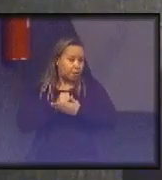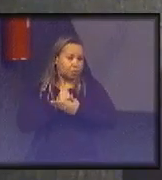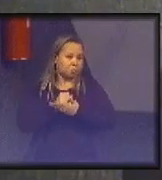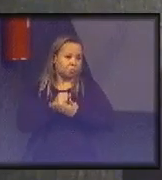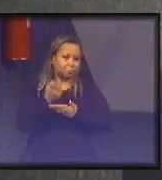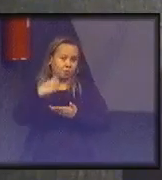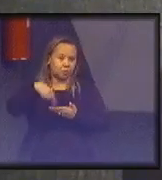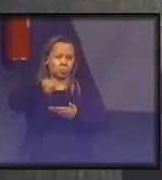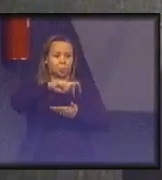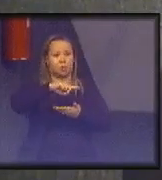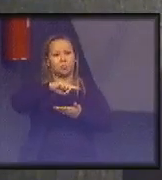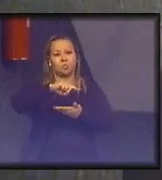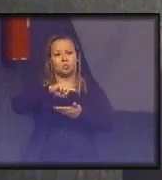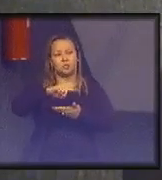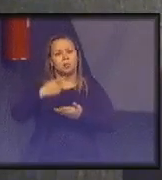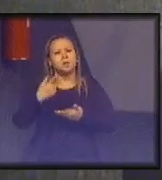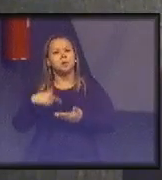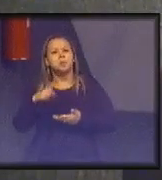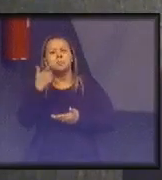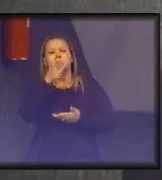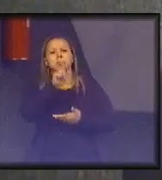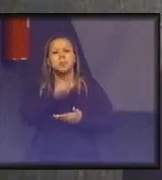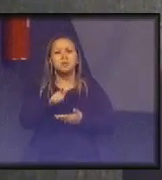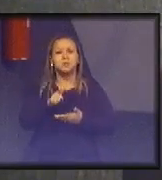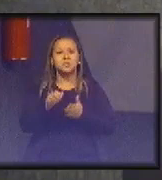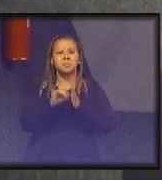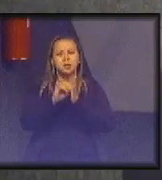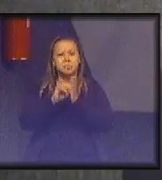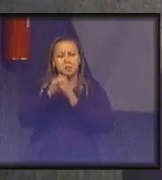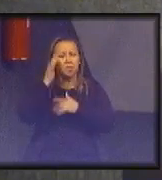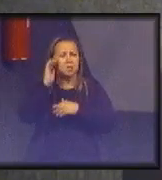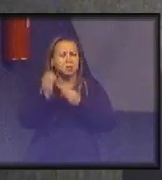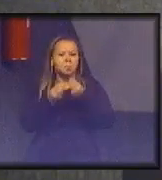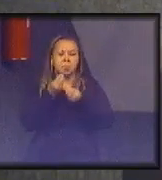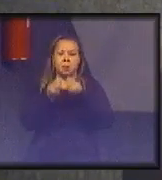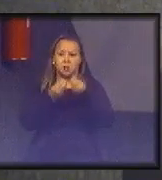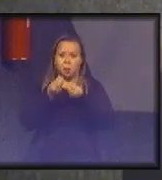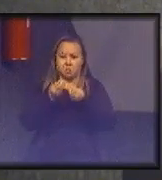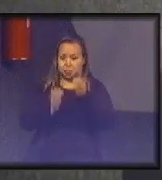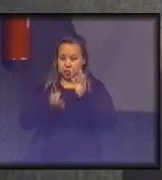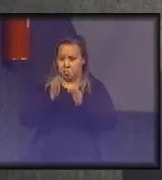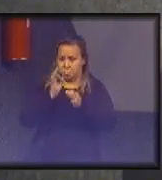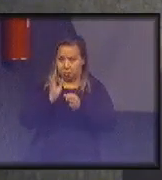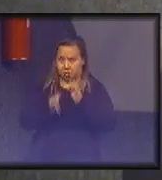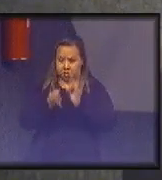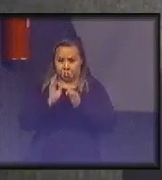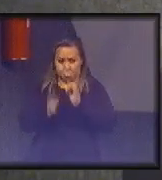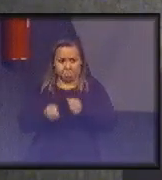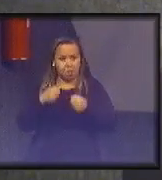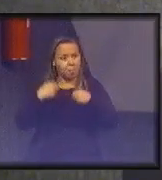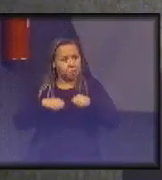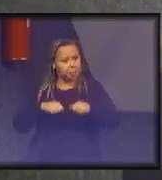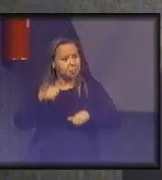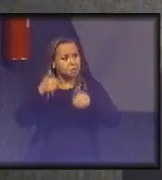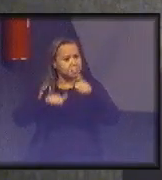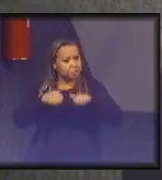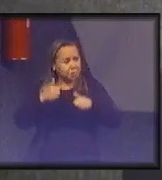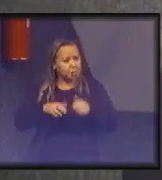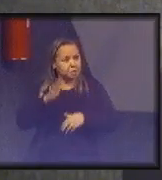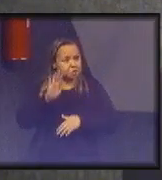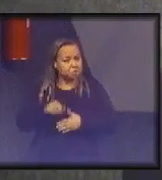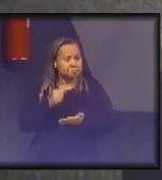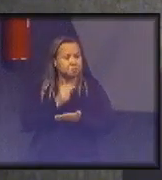porque a gente vai conseguir identificar distorções atípicas, mas o próprio tribunal tem que validar a informação antes de mandar para o CNJ.